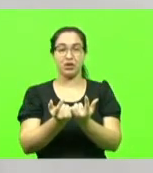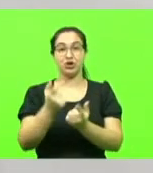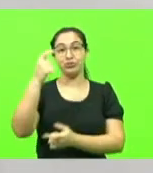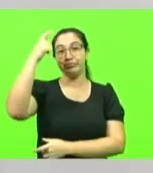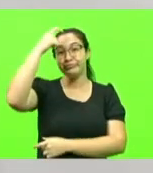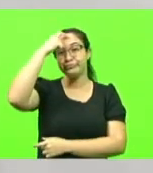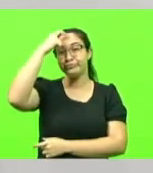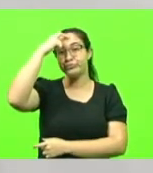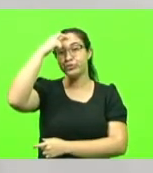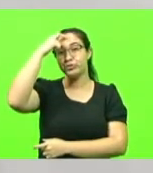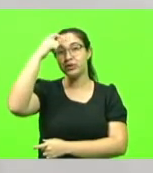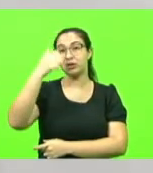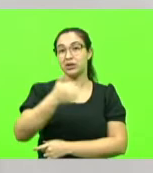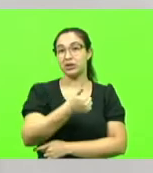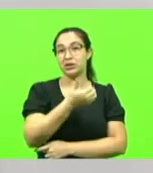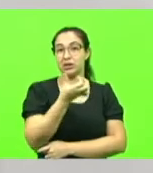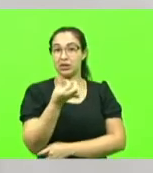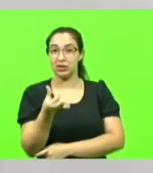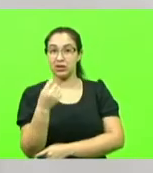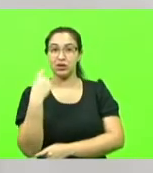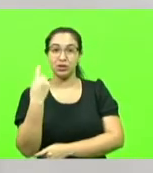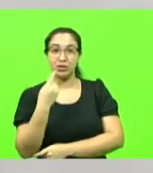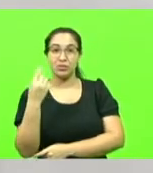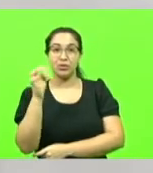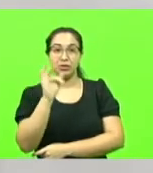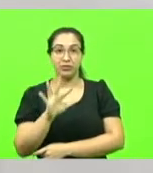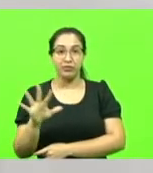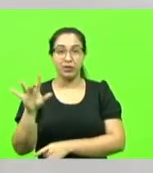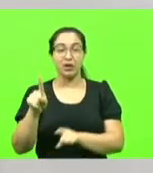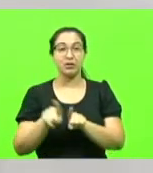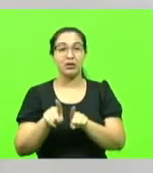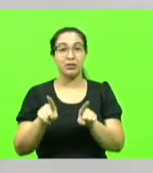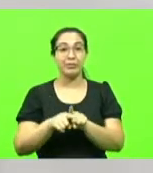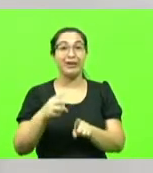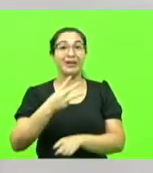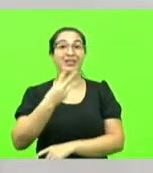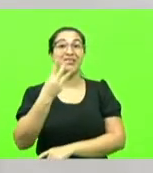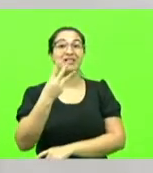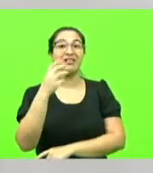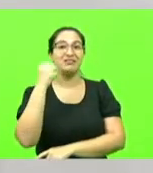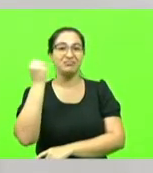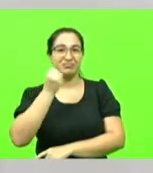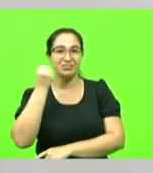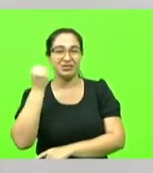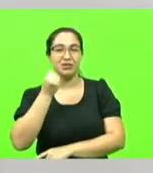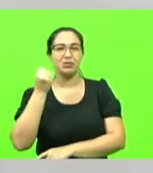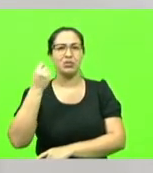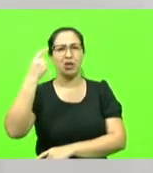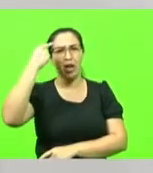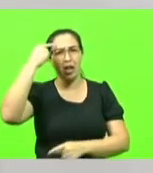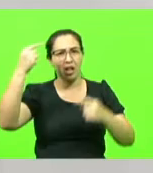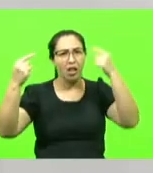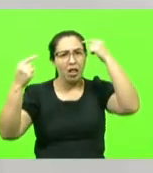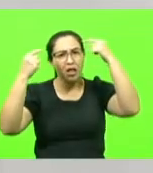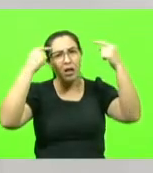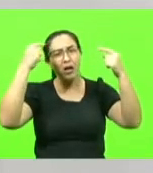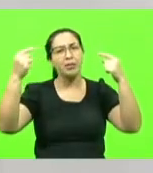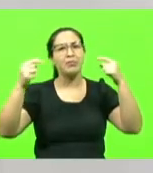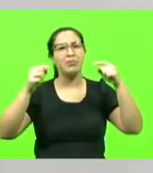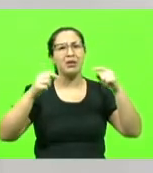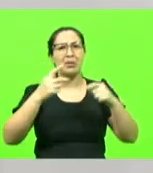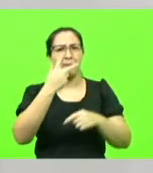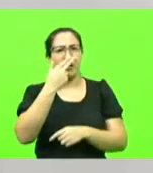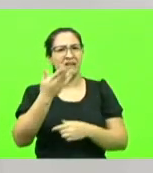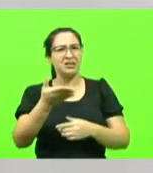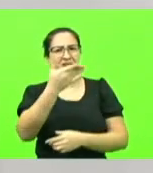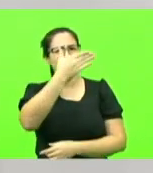nossos 16 deputados federais e dos nossos 3 senadores para começarem a lembrar daquilo que parece que ficou esquecido há